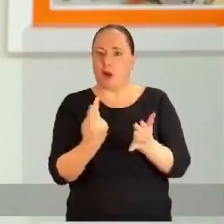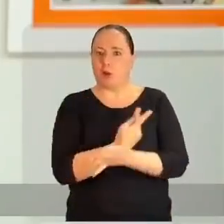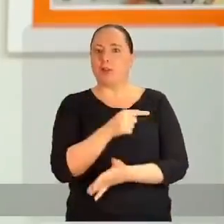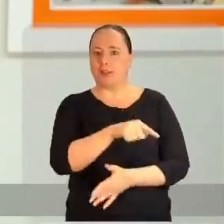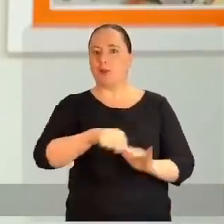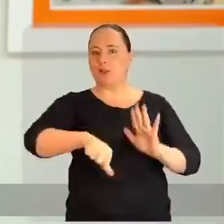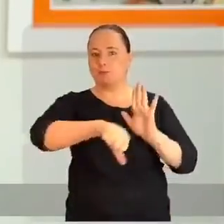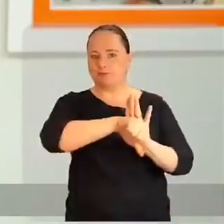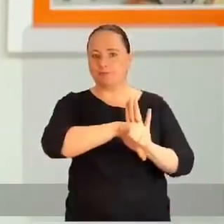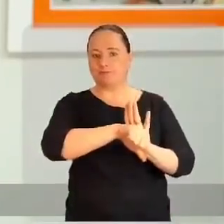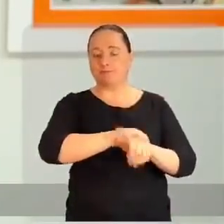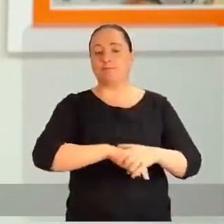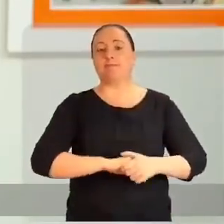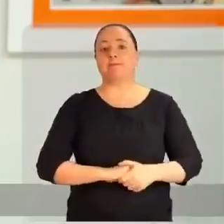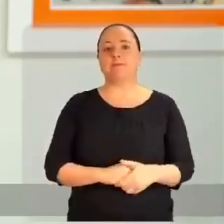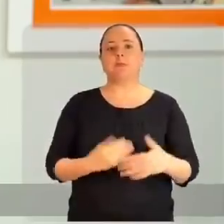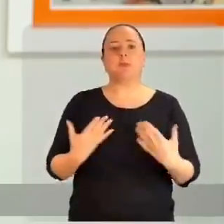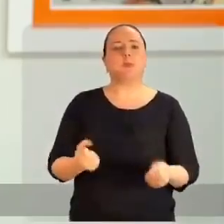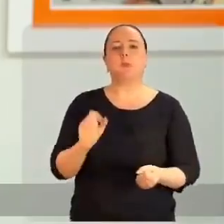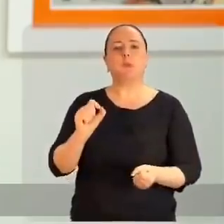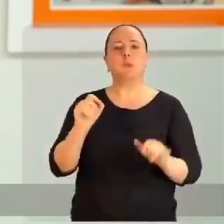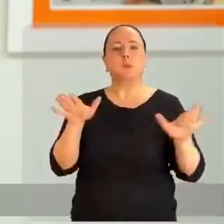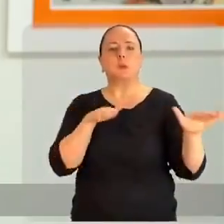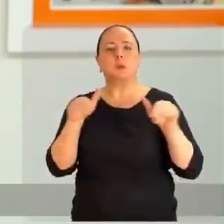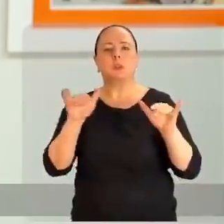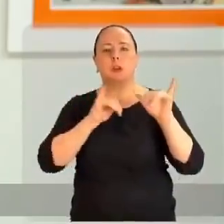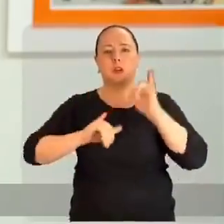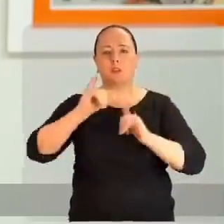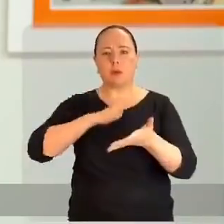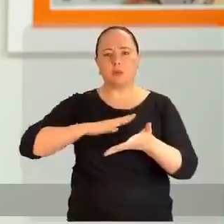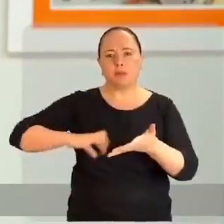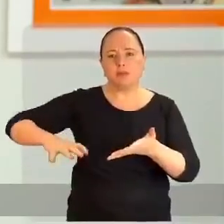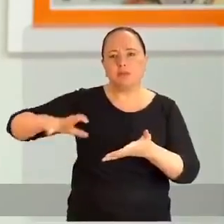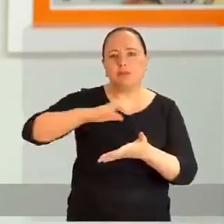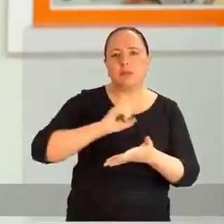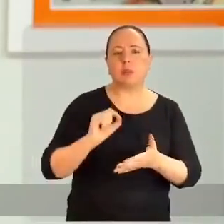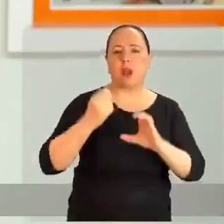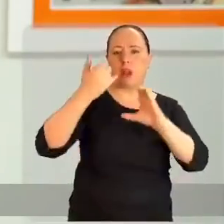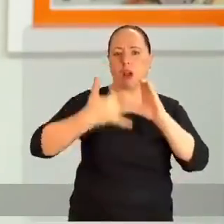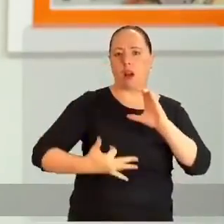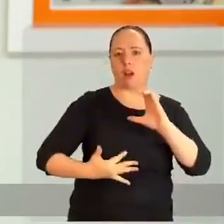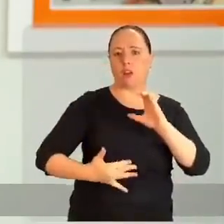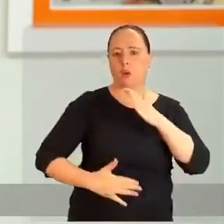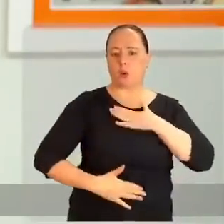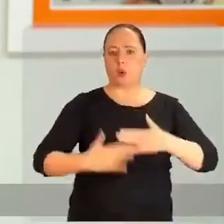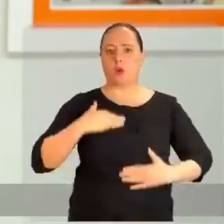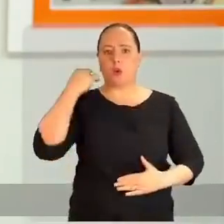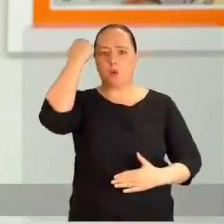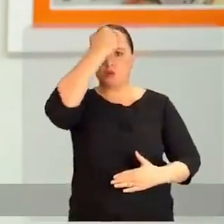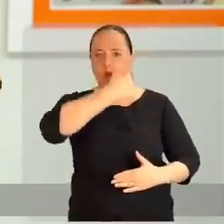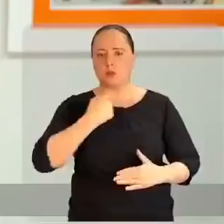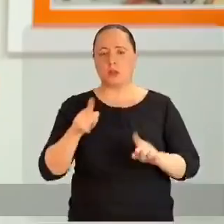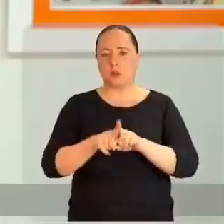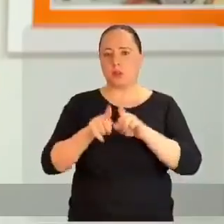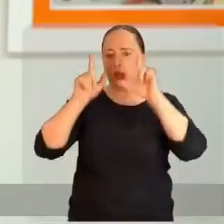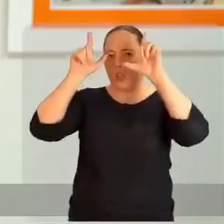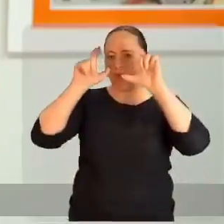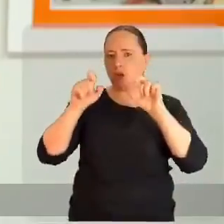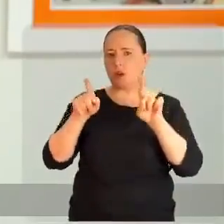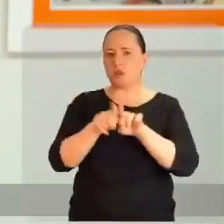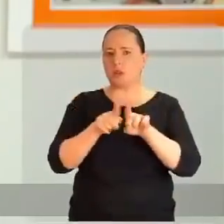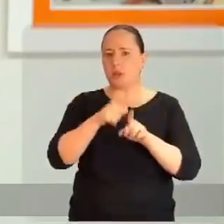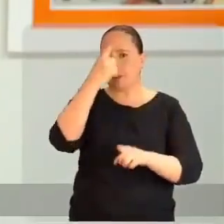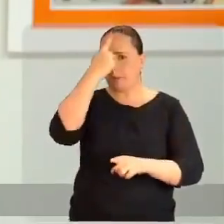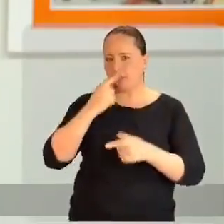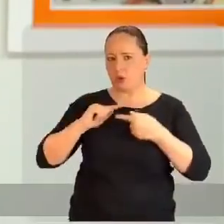cometem este terrível crime. Vamos reunir dados sobre características físicas, fotos, perfil